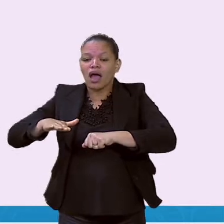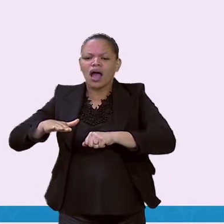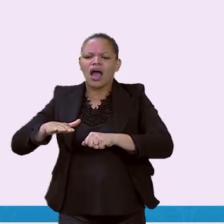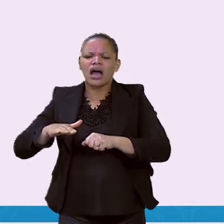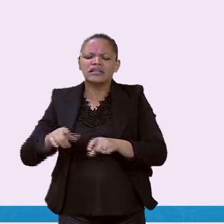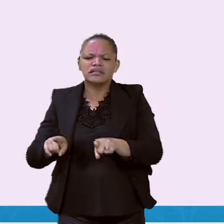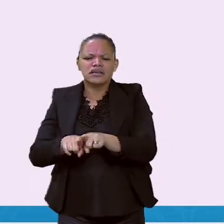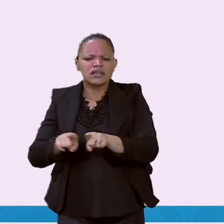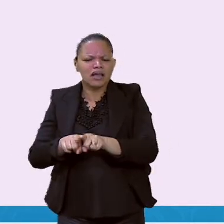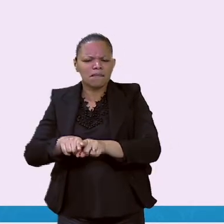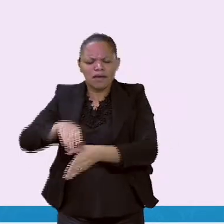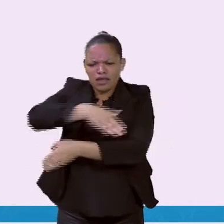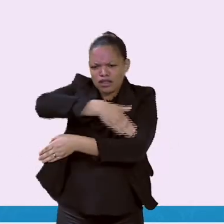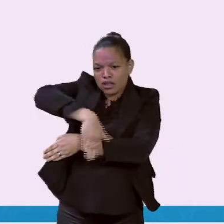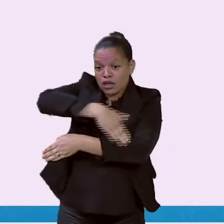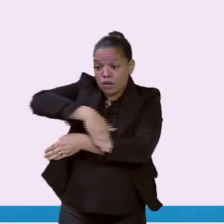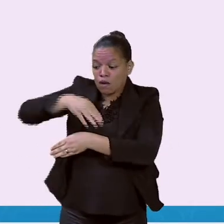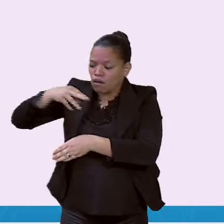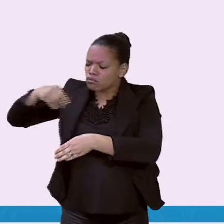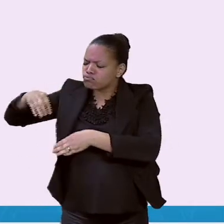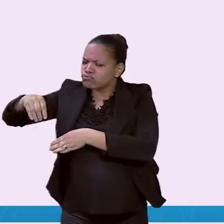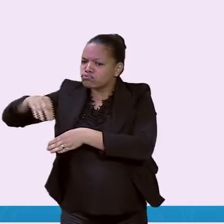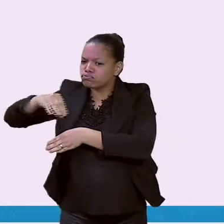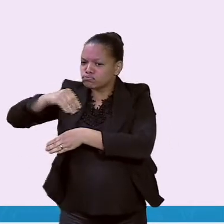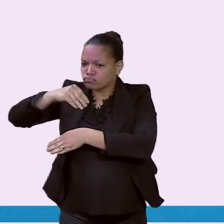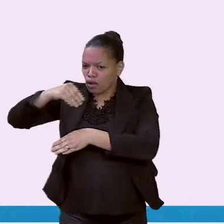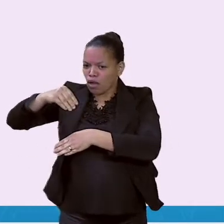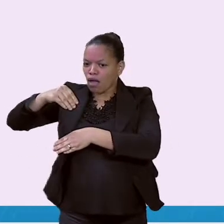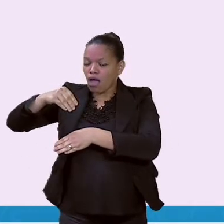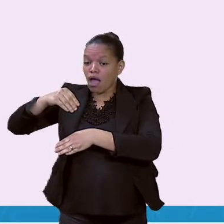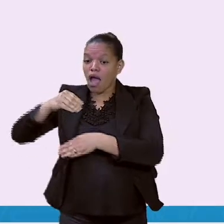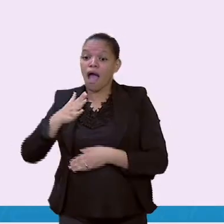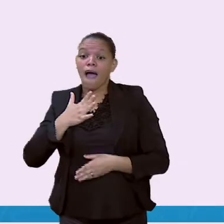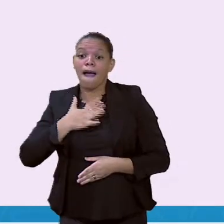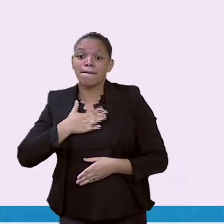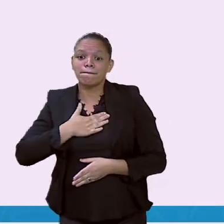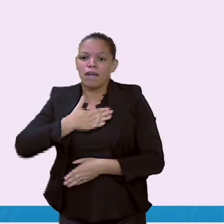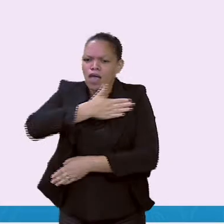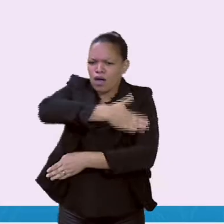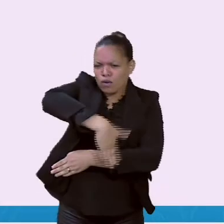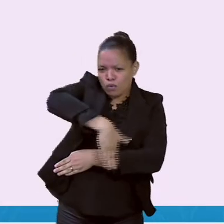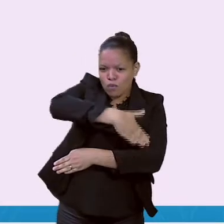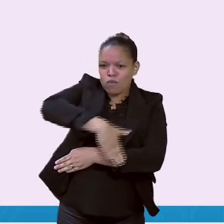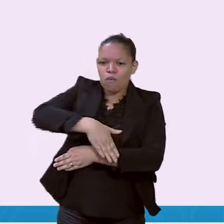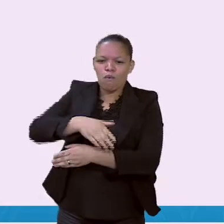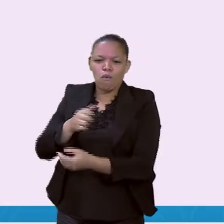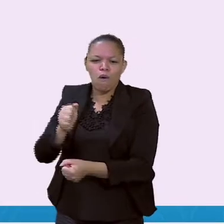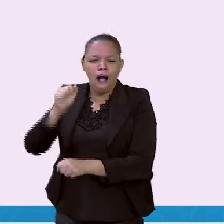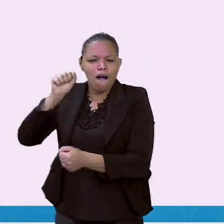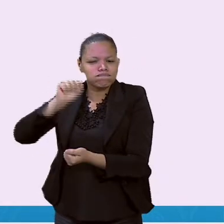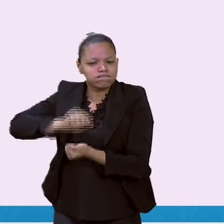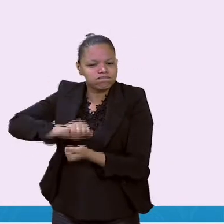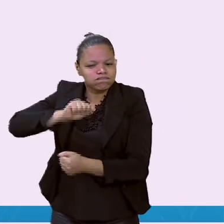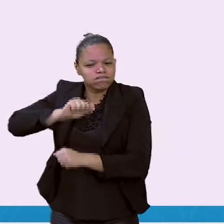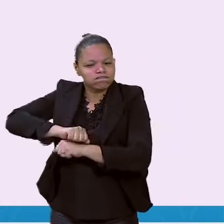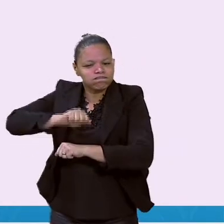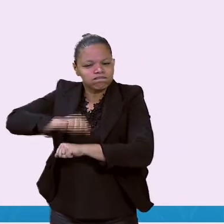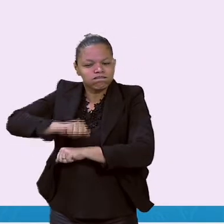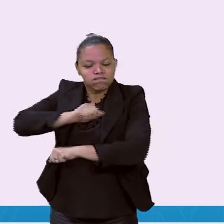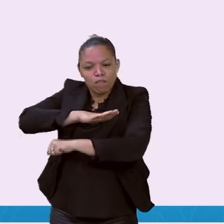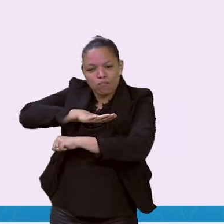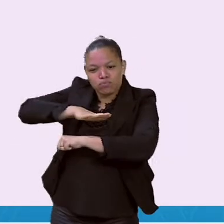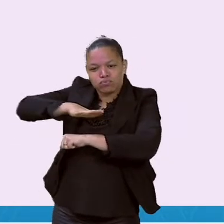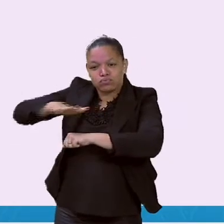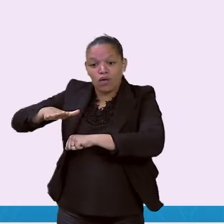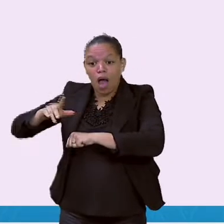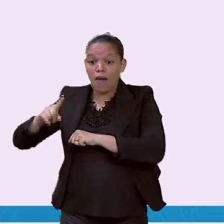de pedras. Minha rua é asfaltada até na esquina da avenida. Depois, ela é de terra